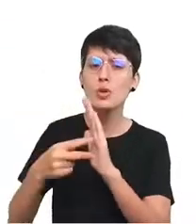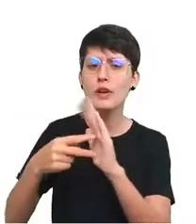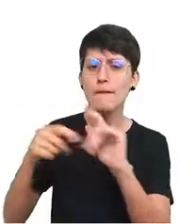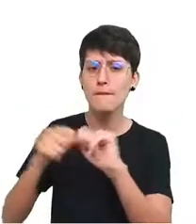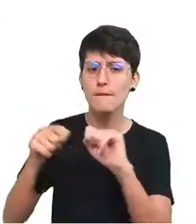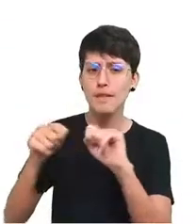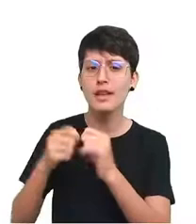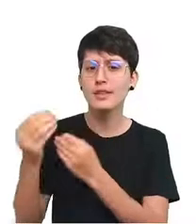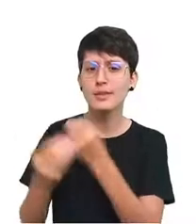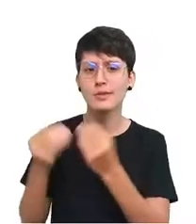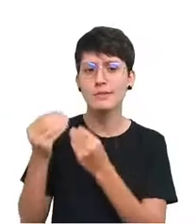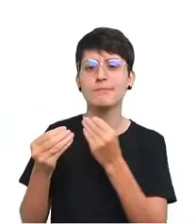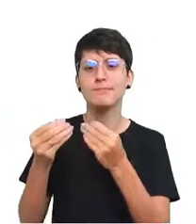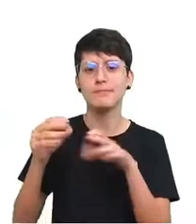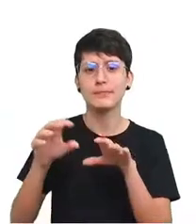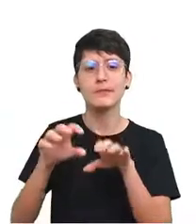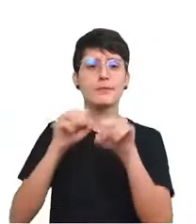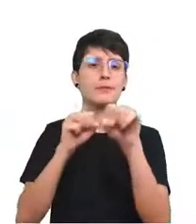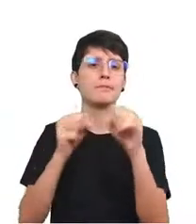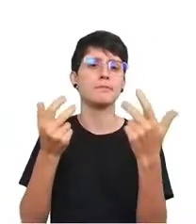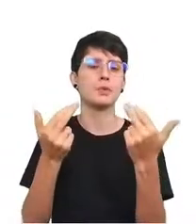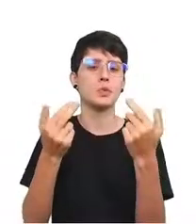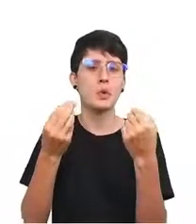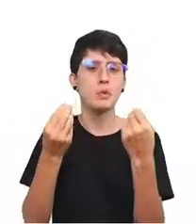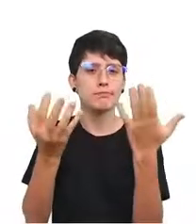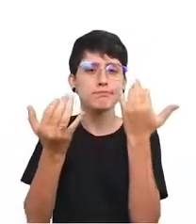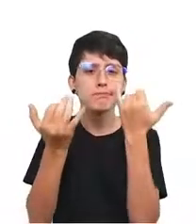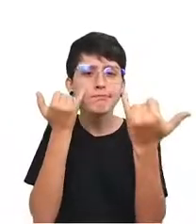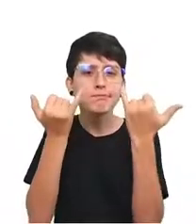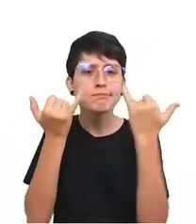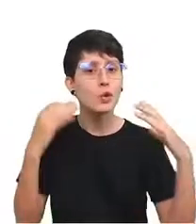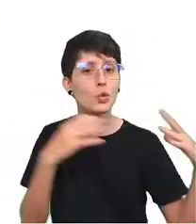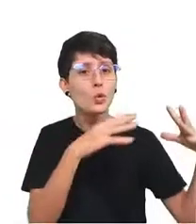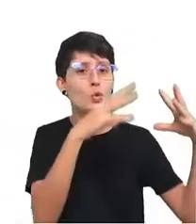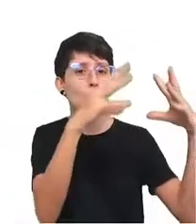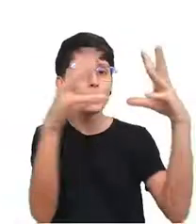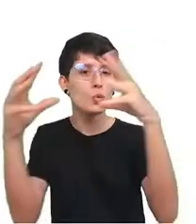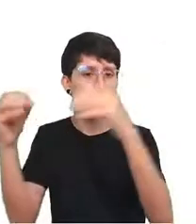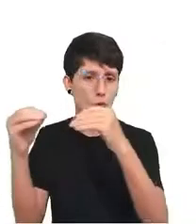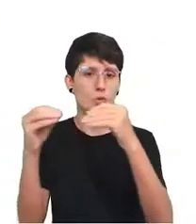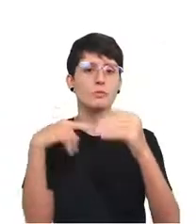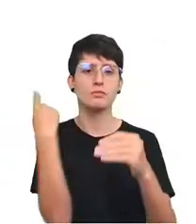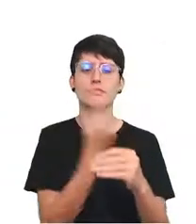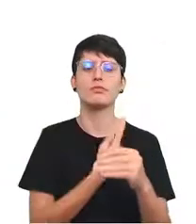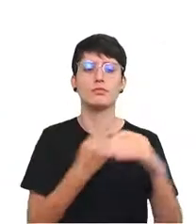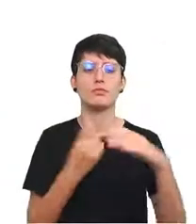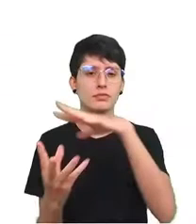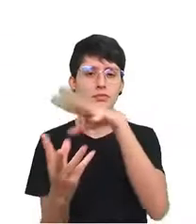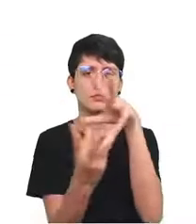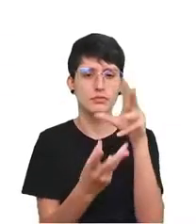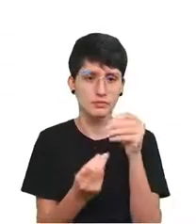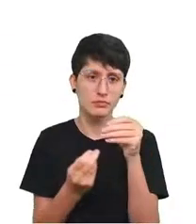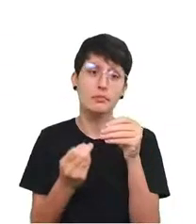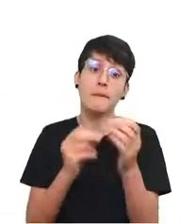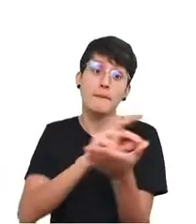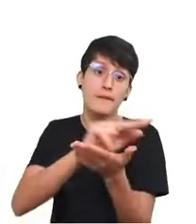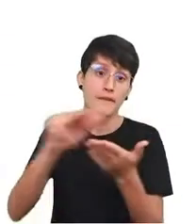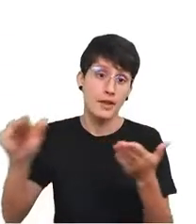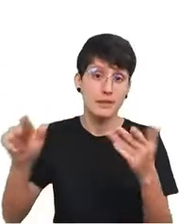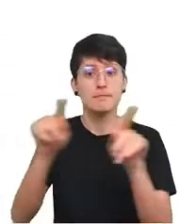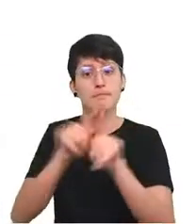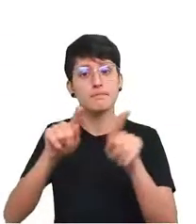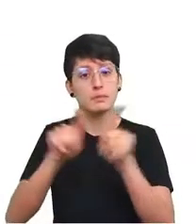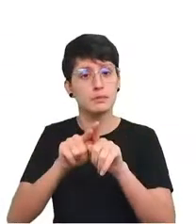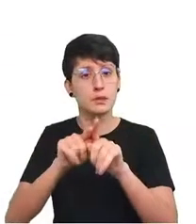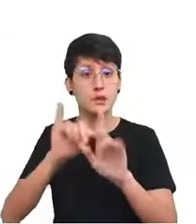foi informar a cobertura em todos... Nós cobrimos o mundo todo e vários países, incluindo os ricos